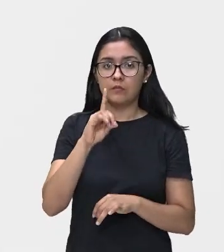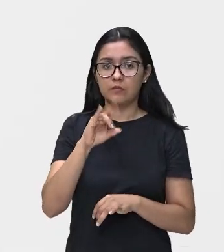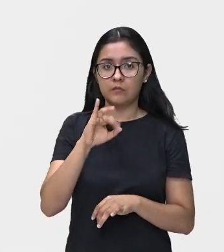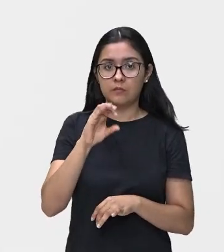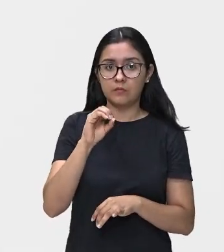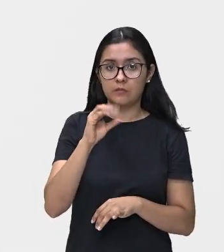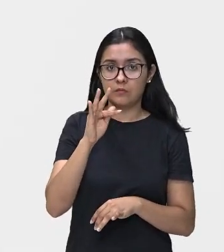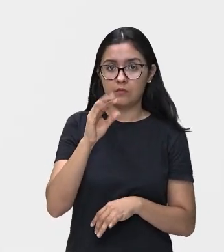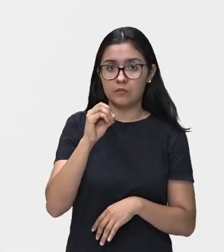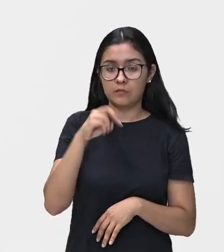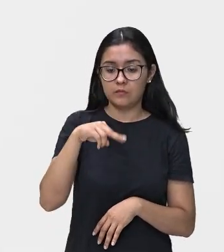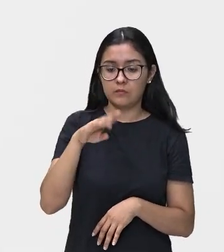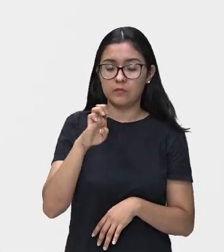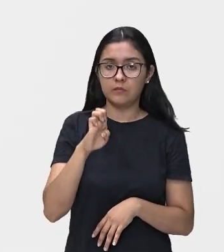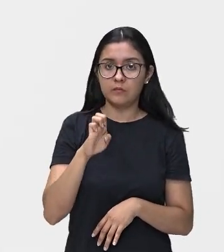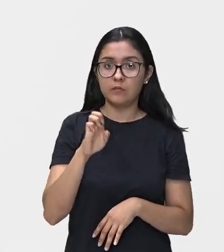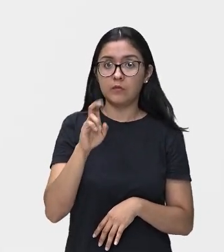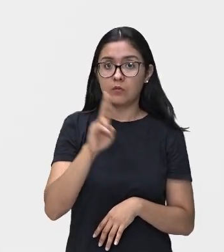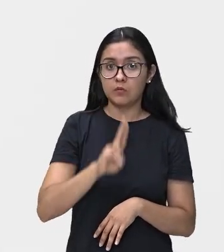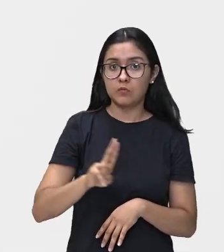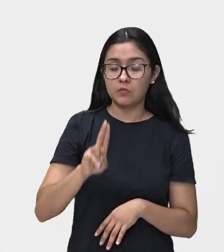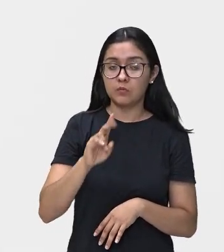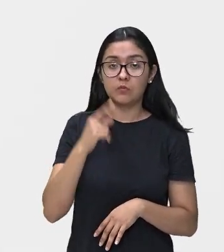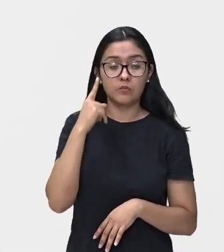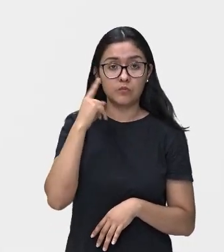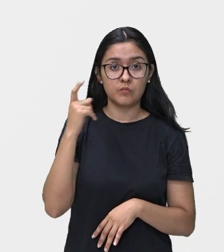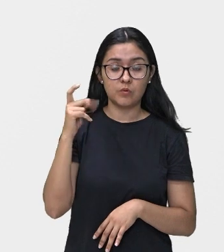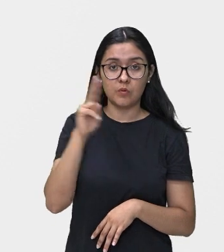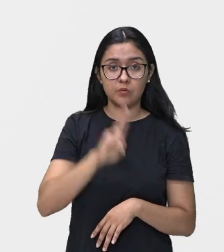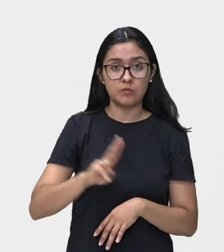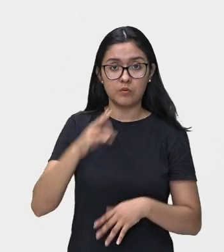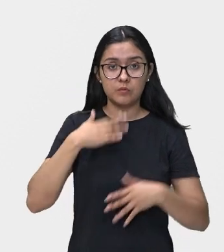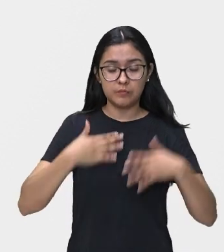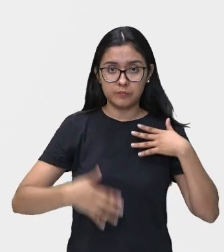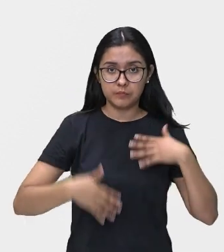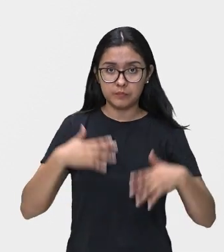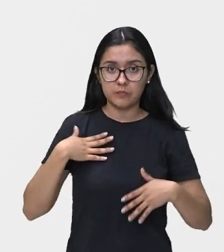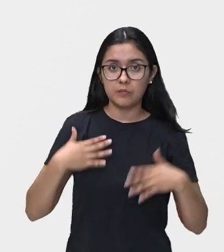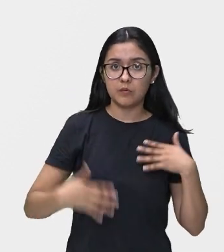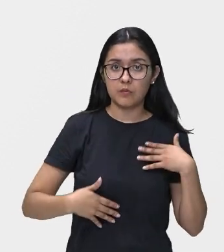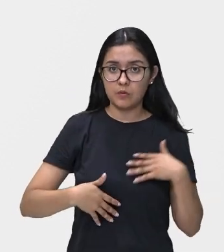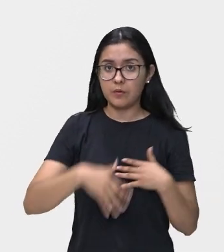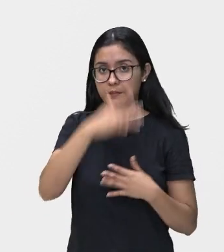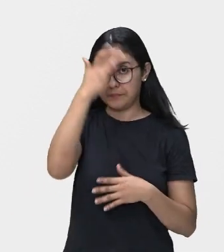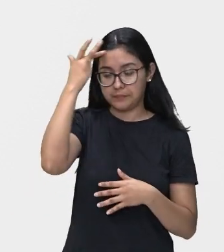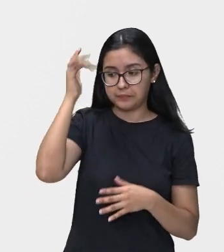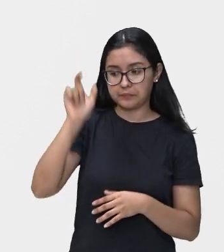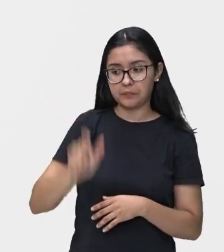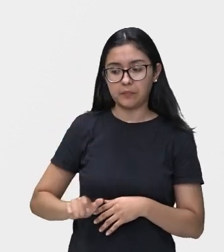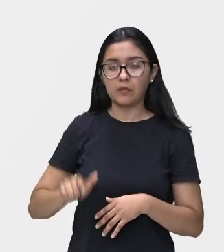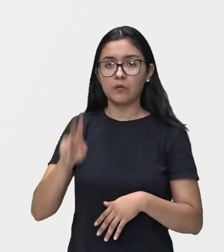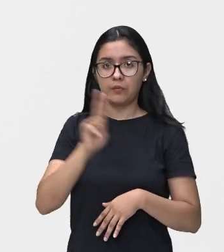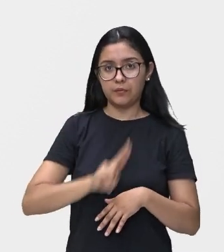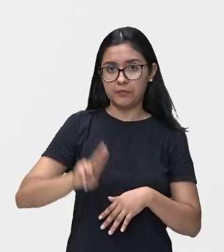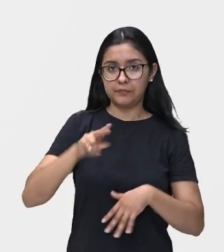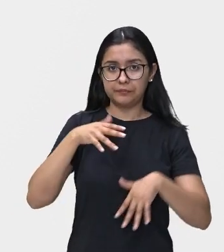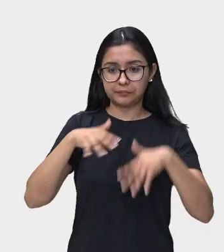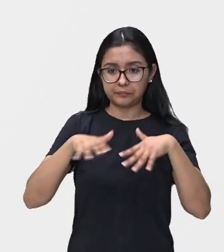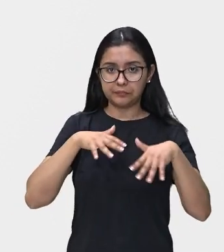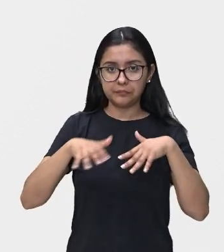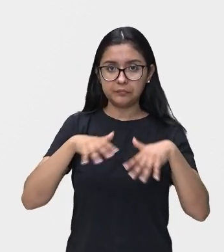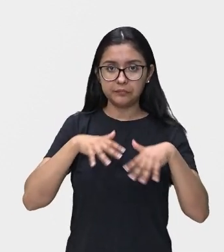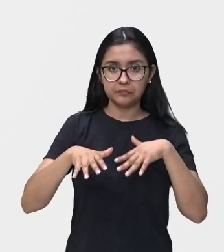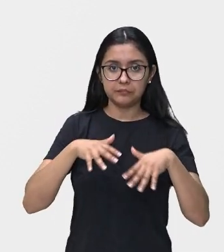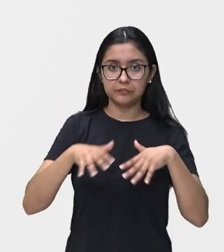O som é produzido pelo corpo do instrumento. Um músico pode provocá-lo por meio da vibração, atrito,